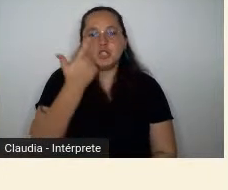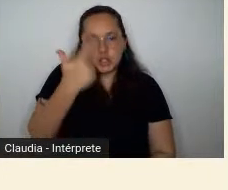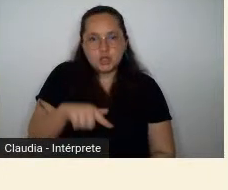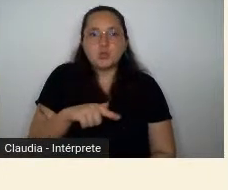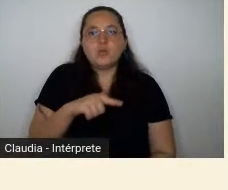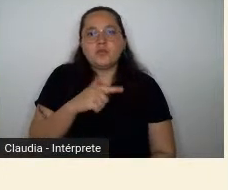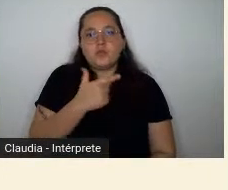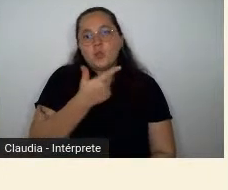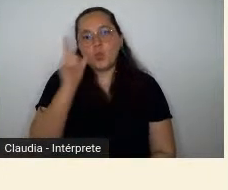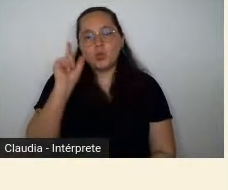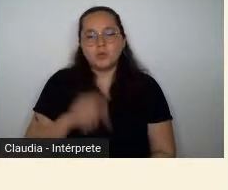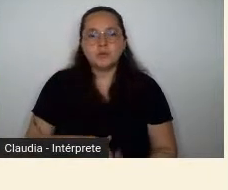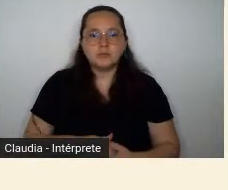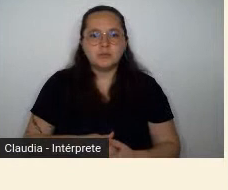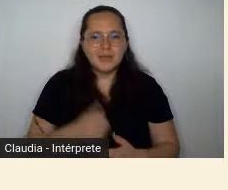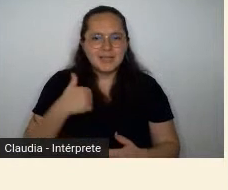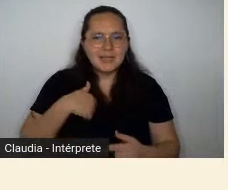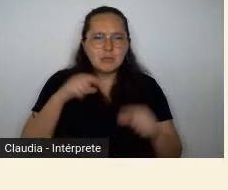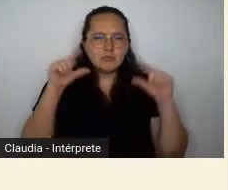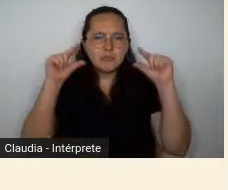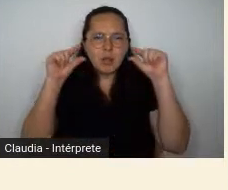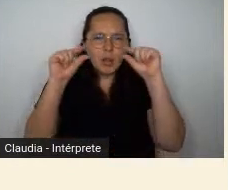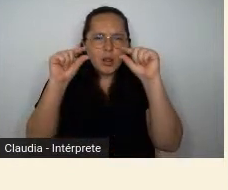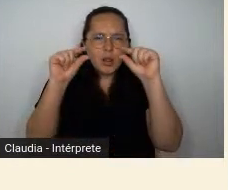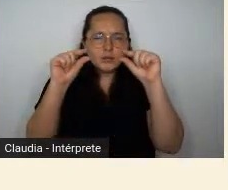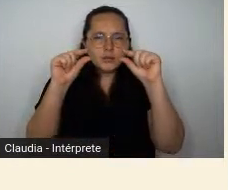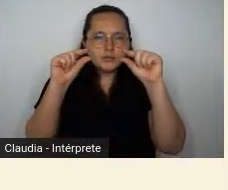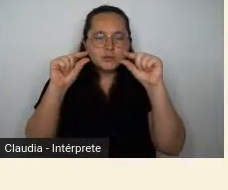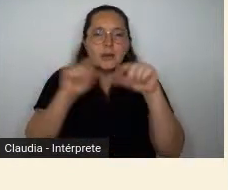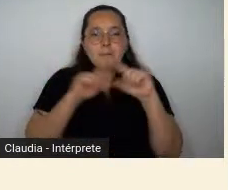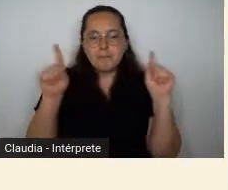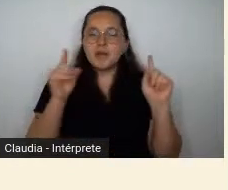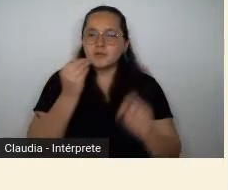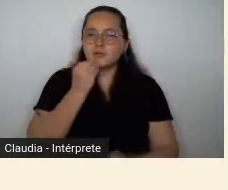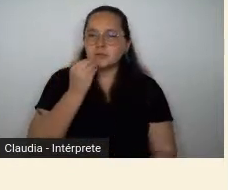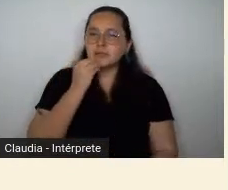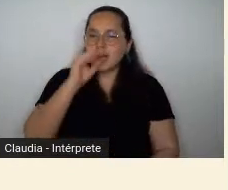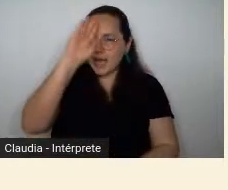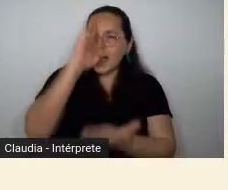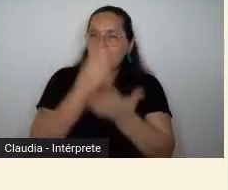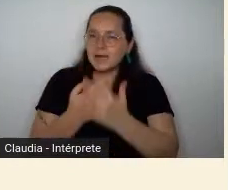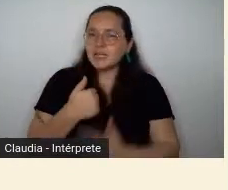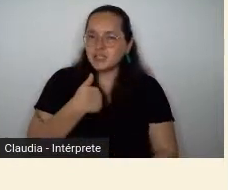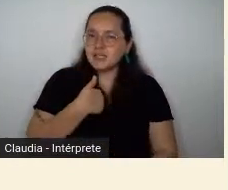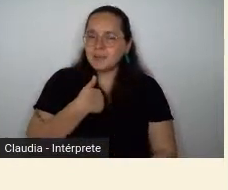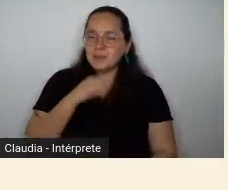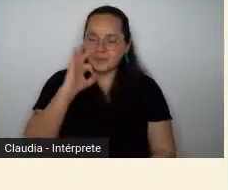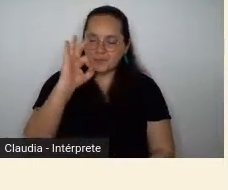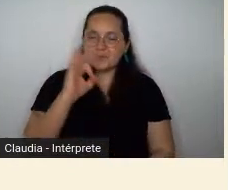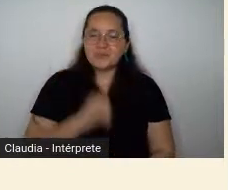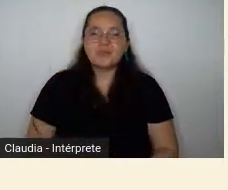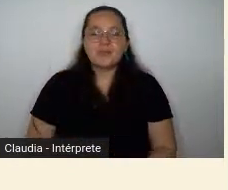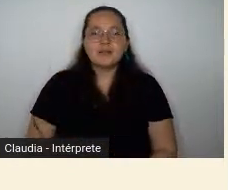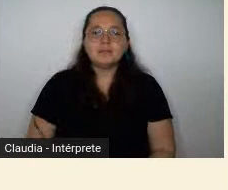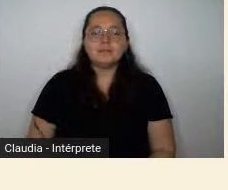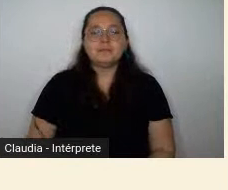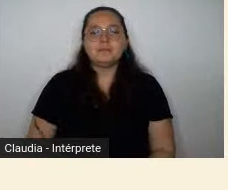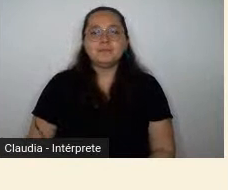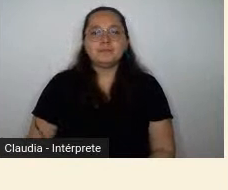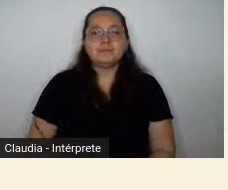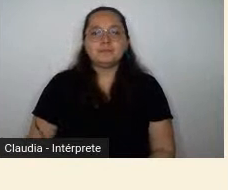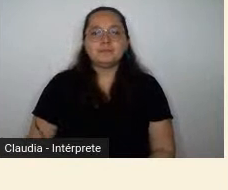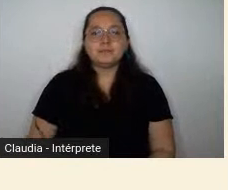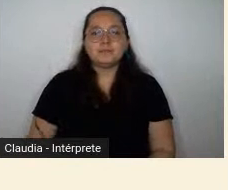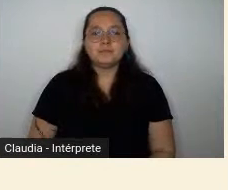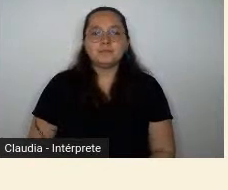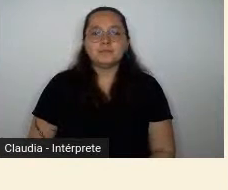Eu acho que está pequenininho, né, mas, enfim, acreditem em mim, nos meus dados. O Fred,